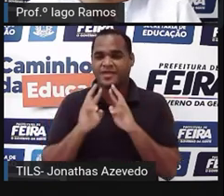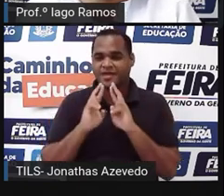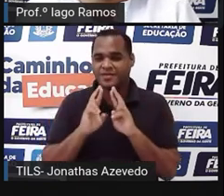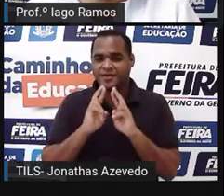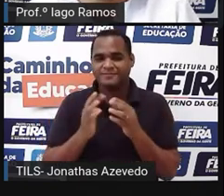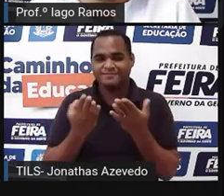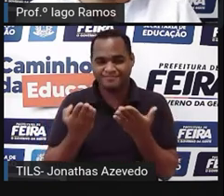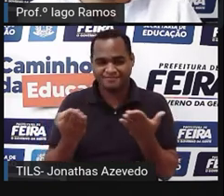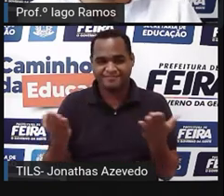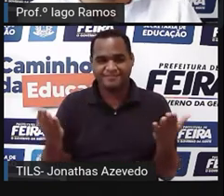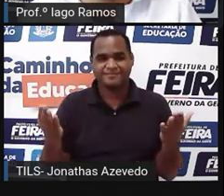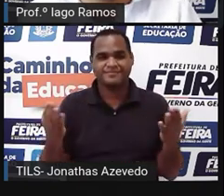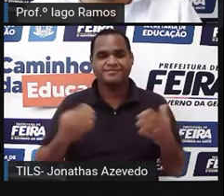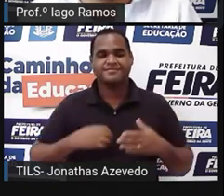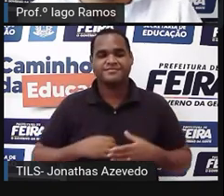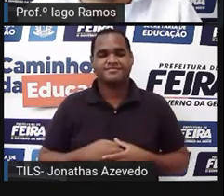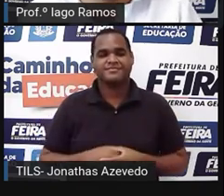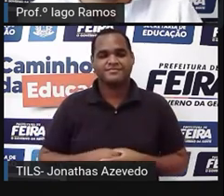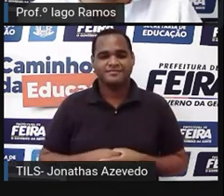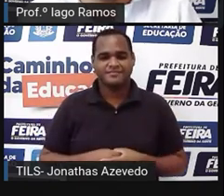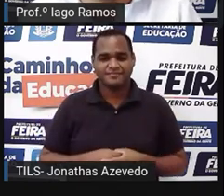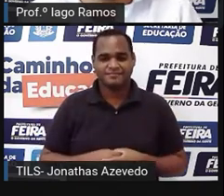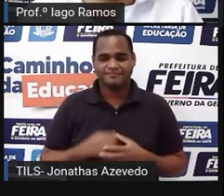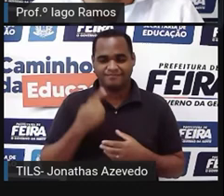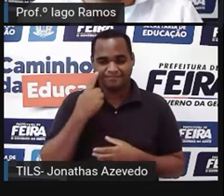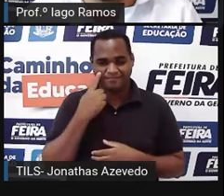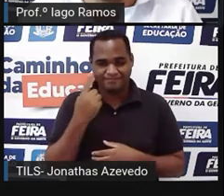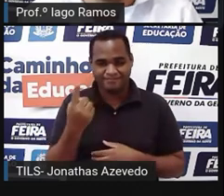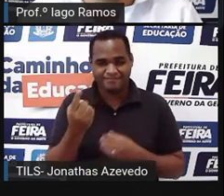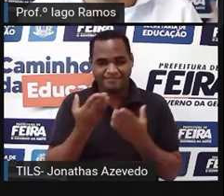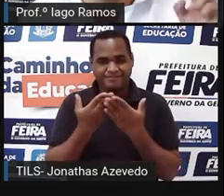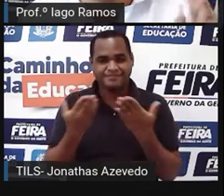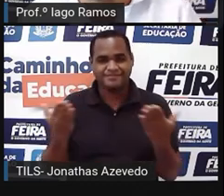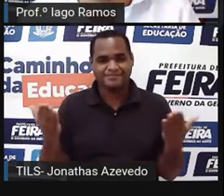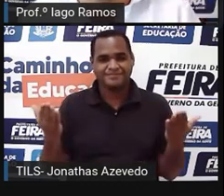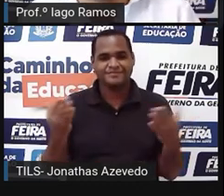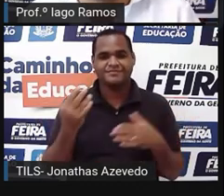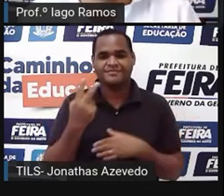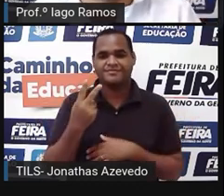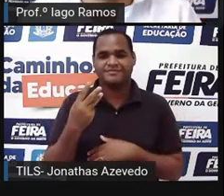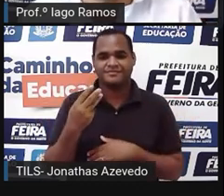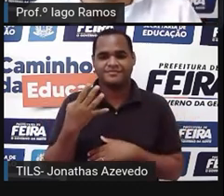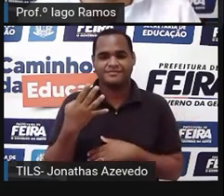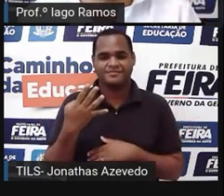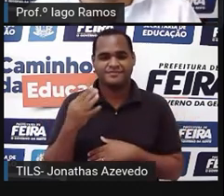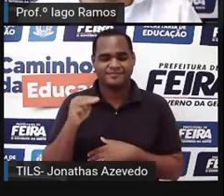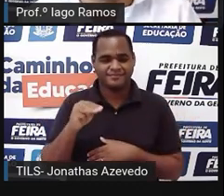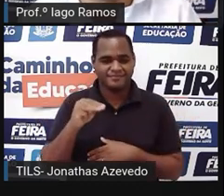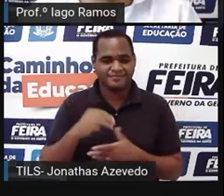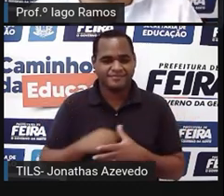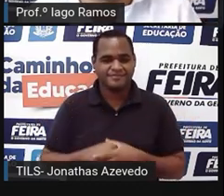2.000, 2.000 não, 234 metros, tá bom?